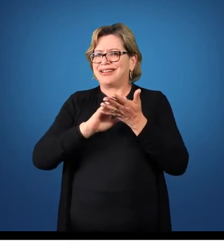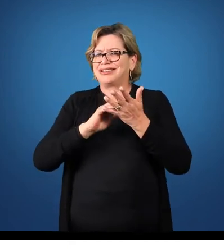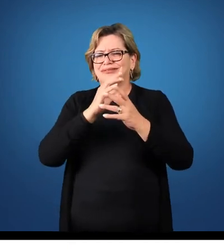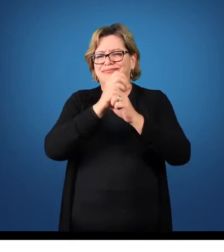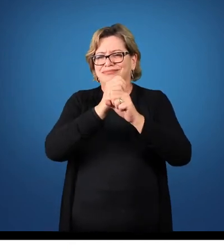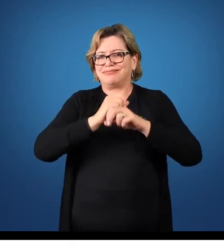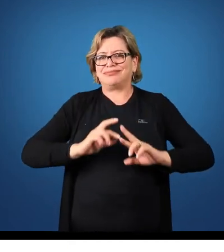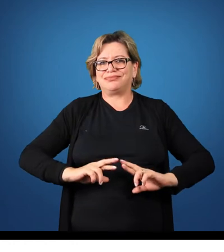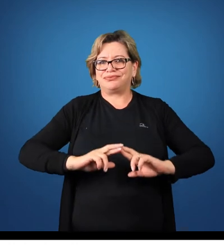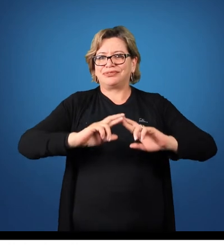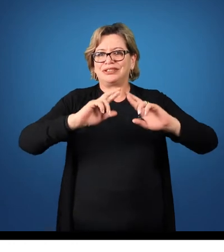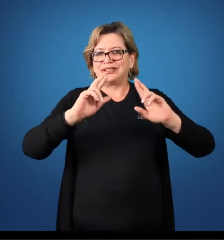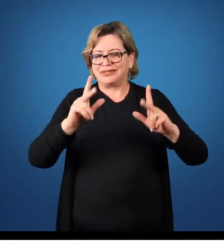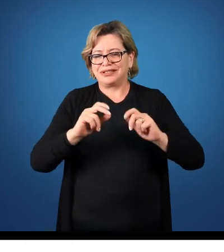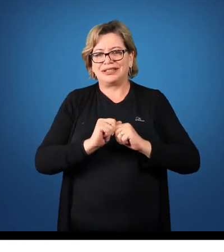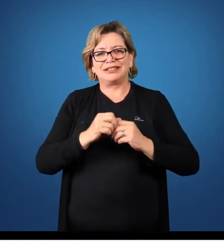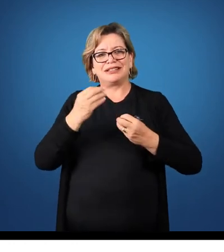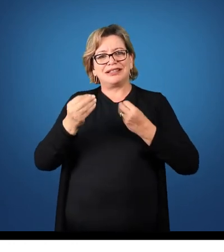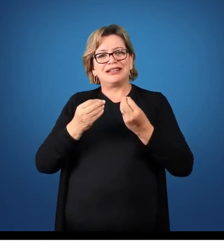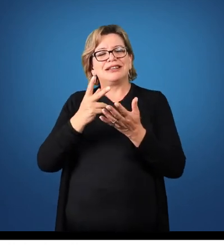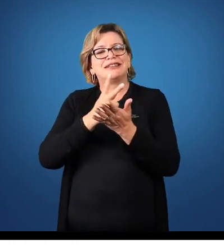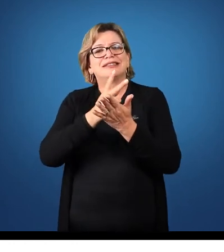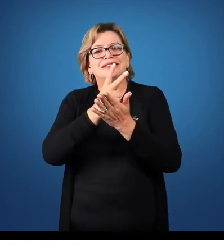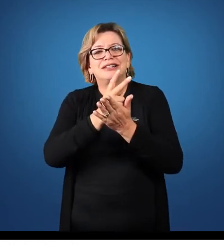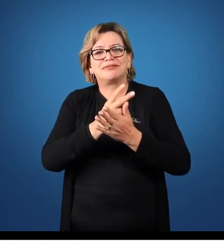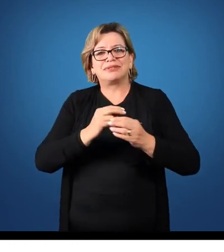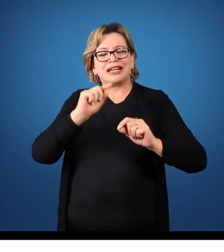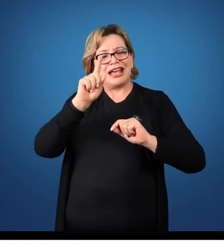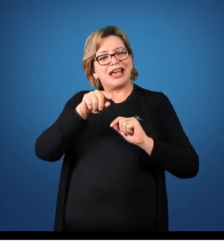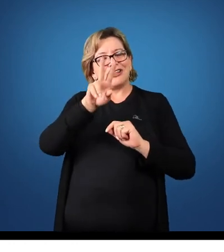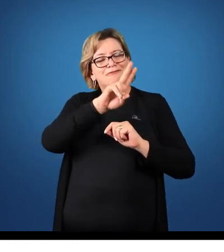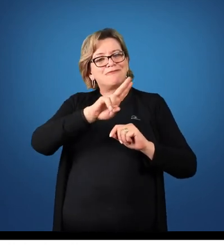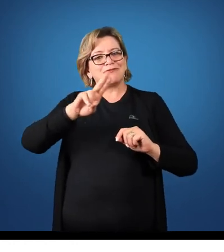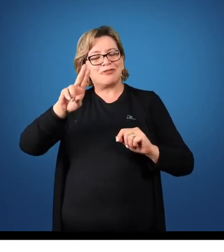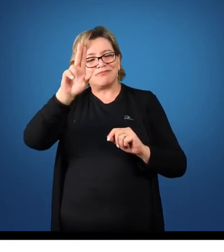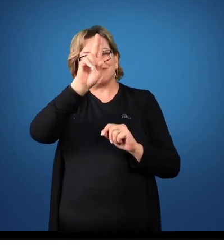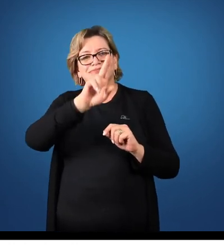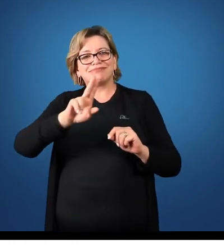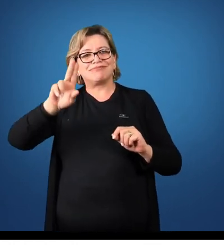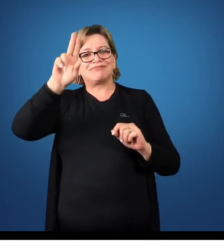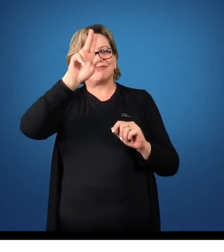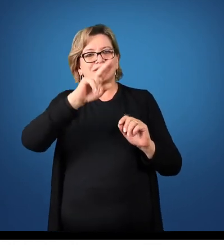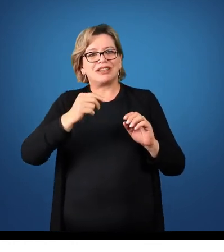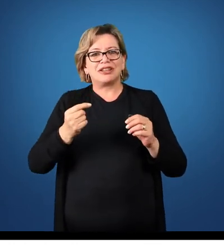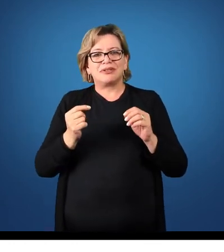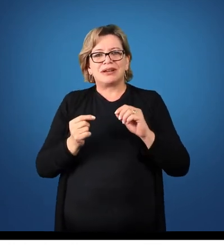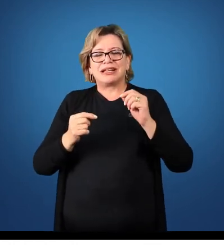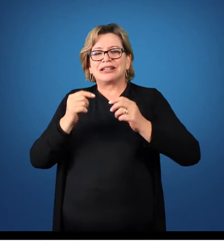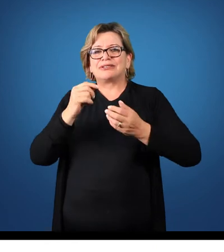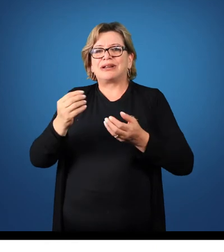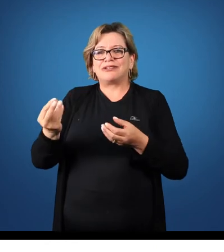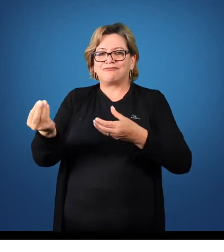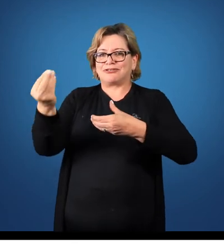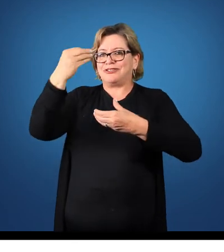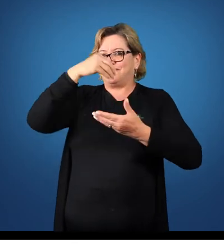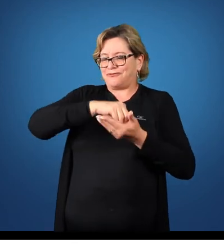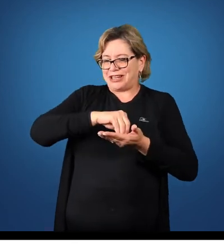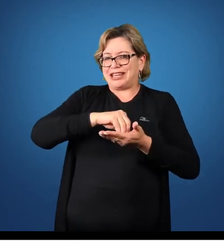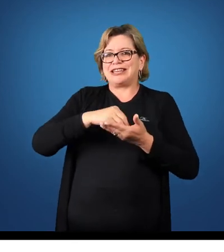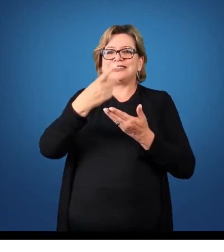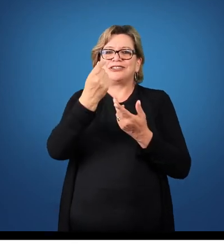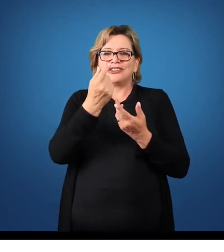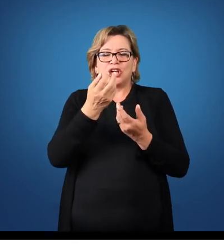Então créditos e débito são moneclaturas utilizadas para entradas ou saídas de recursos